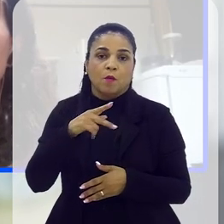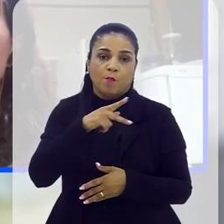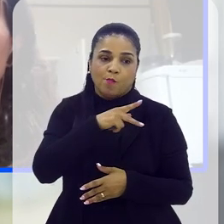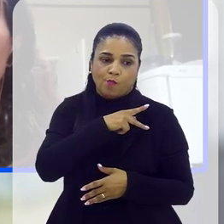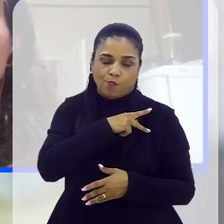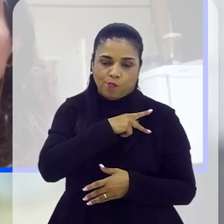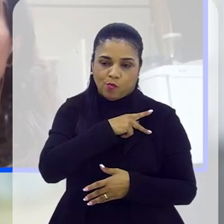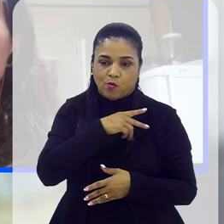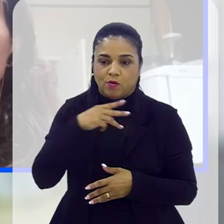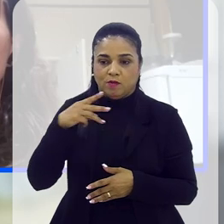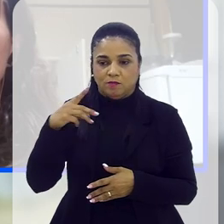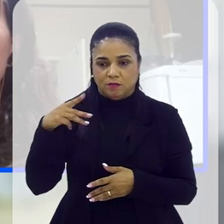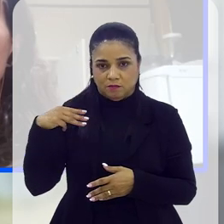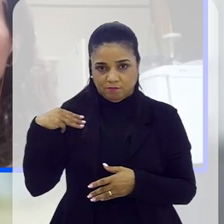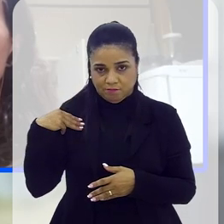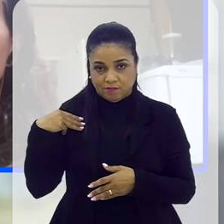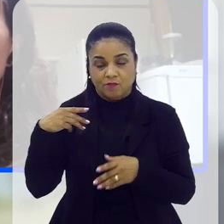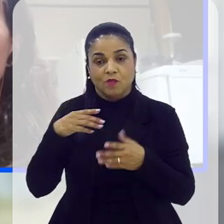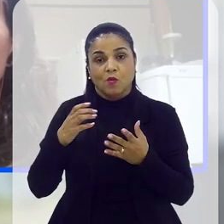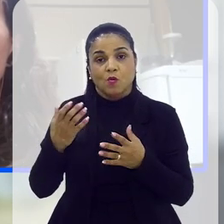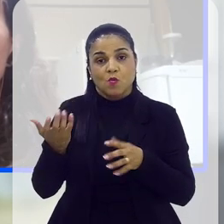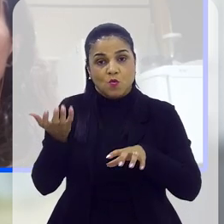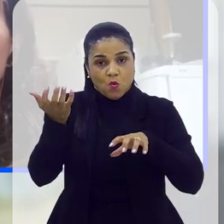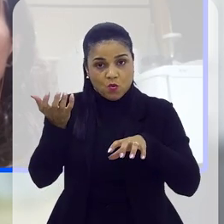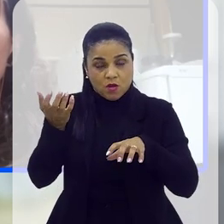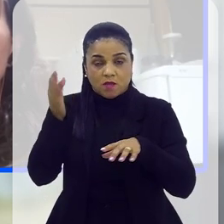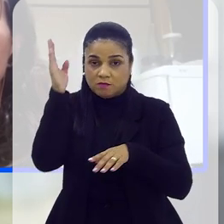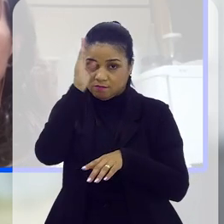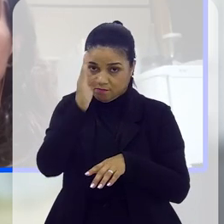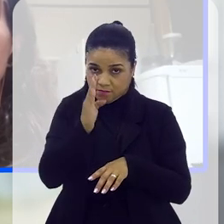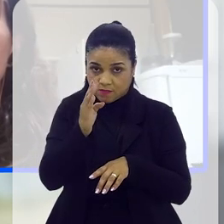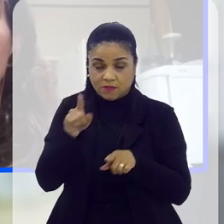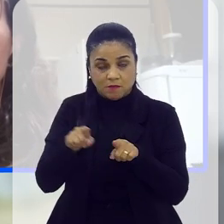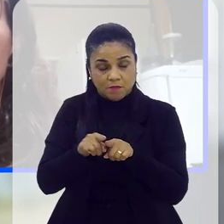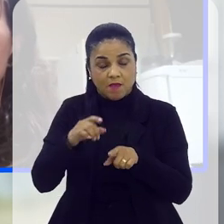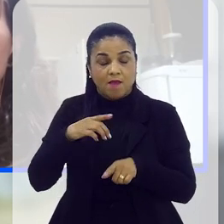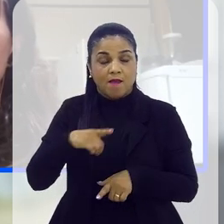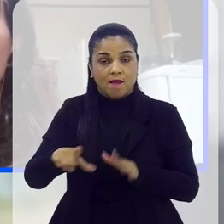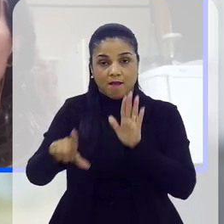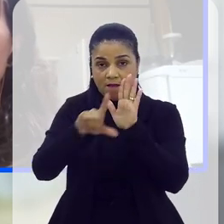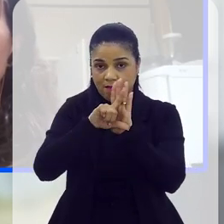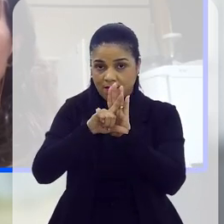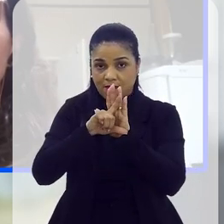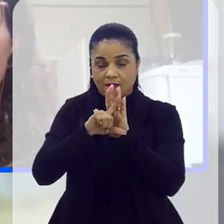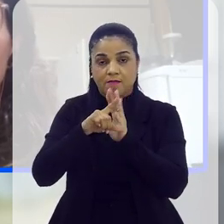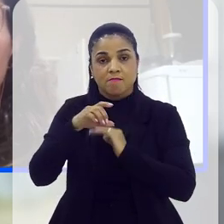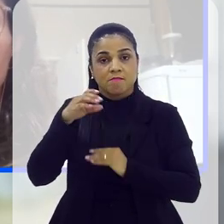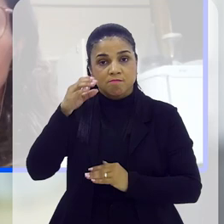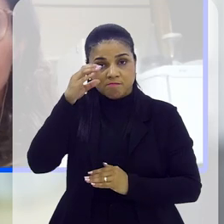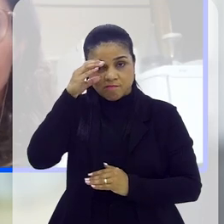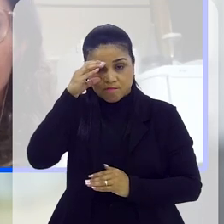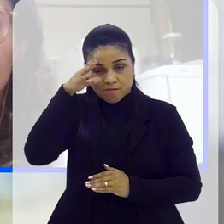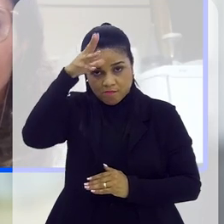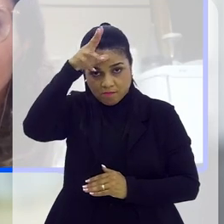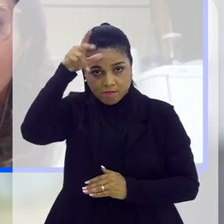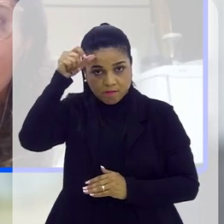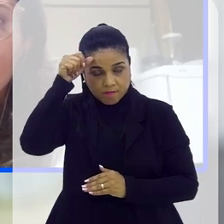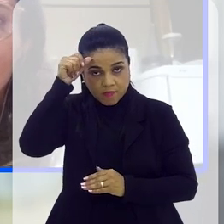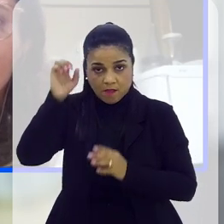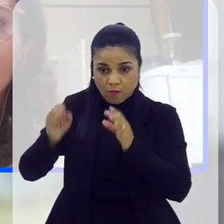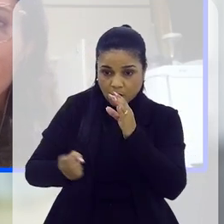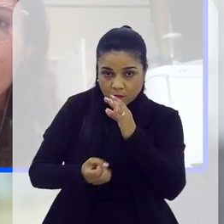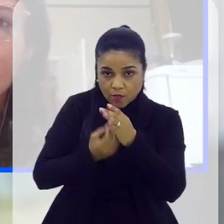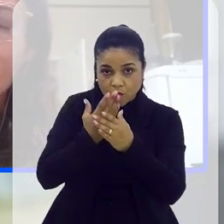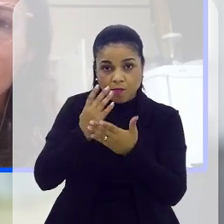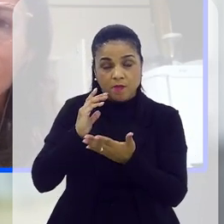Procuradoria da Mulher do Congresso Nacional, da mesma forma que a lei Maria da Penha surge para acabar